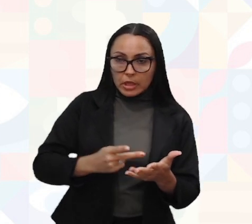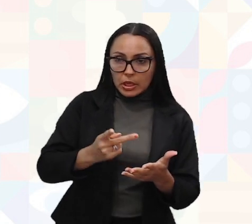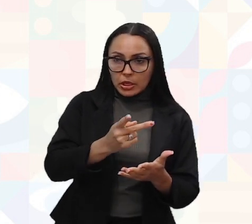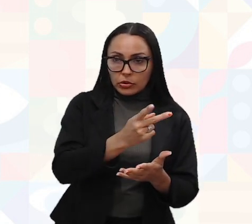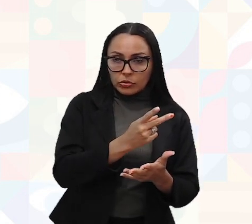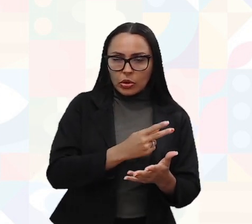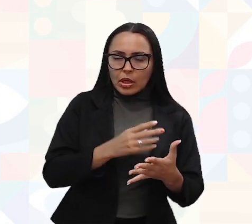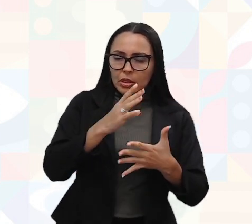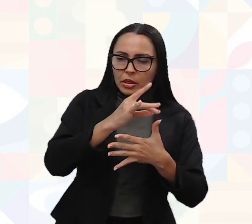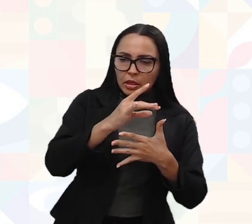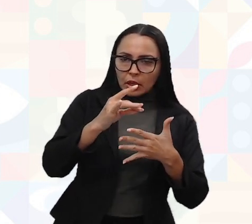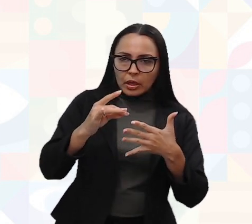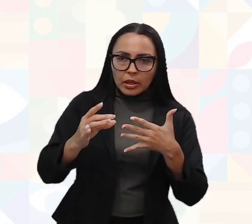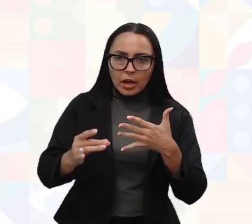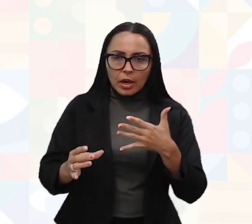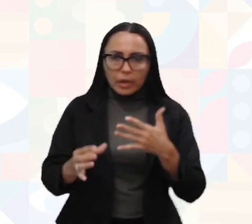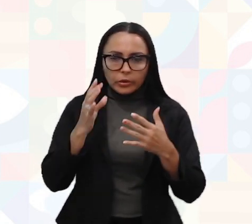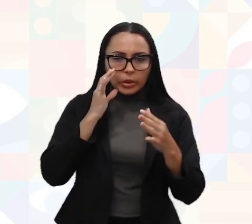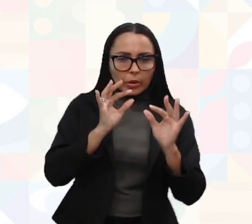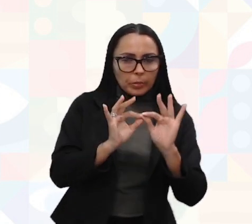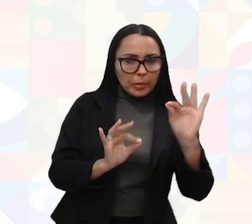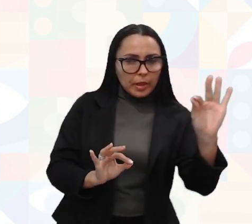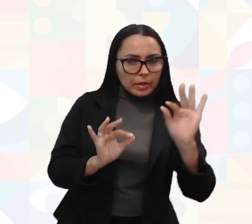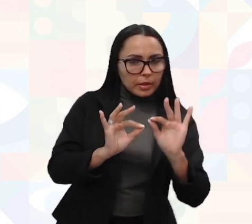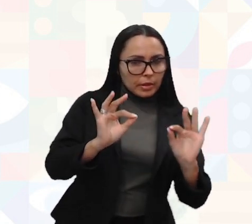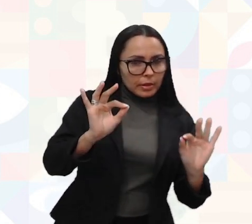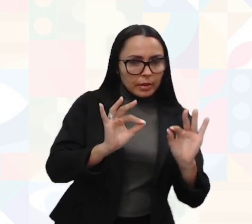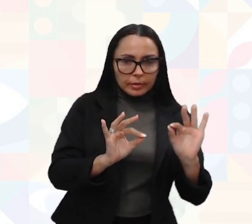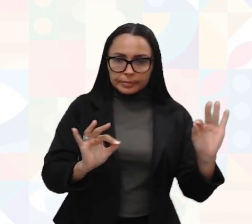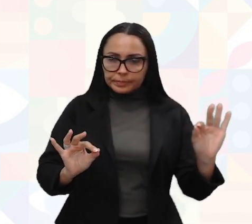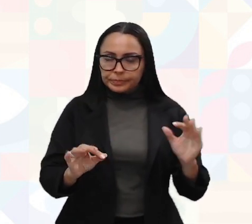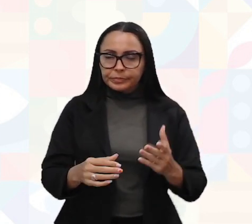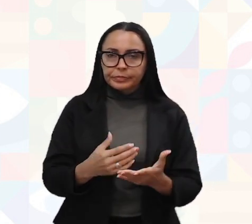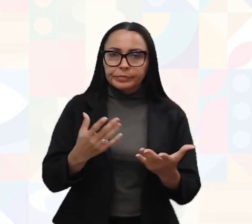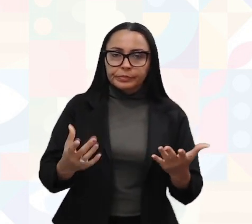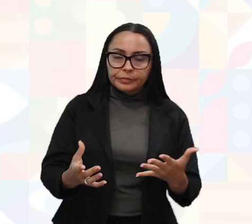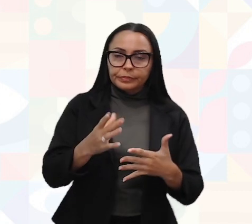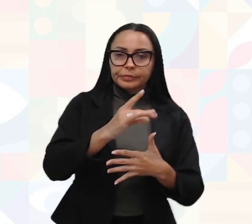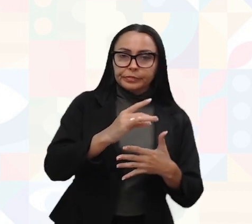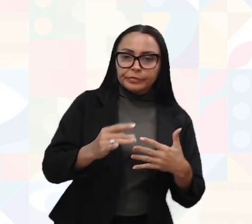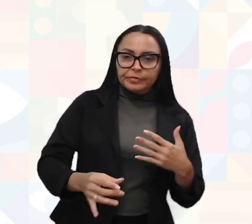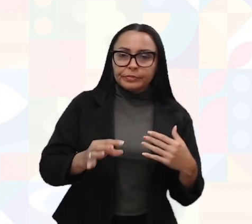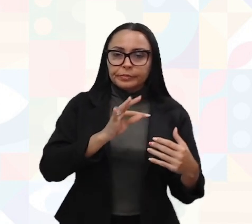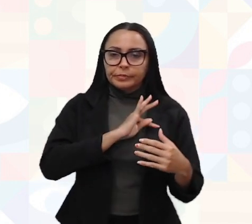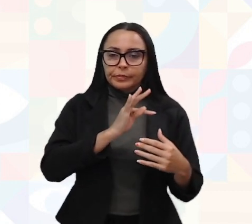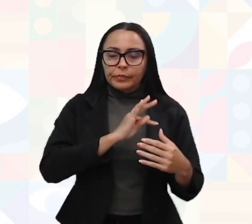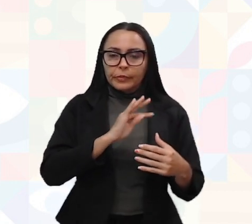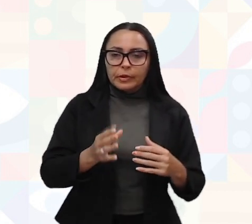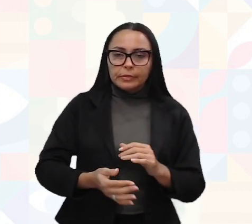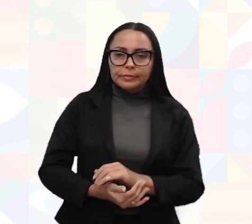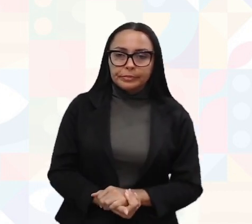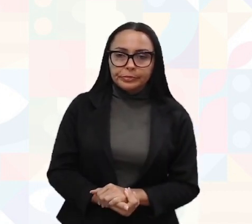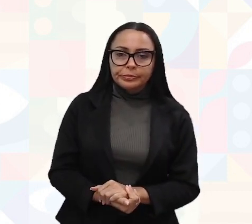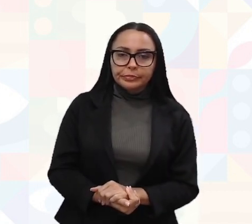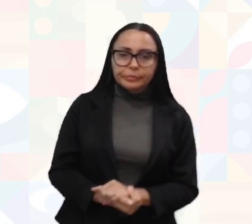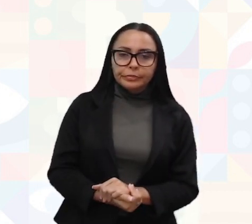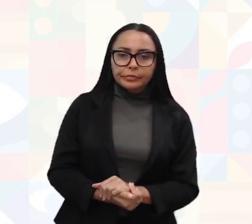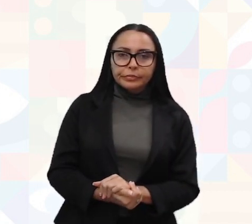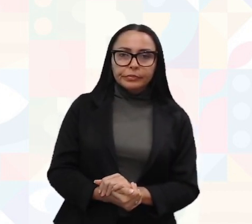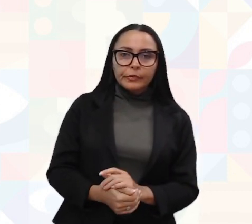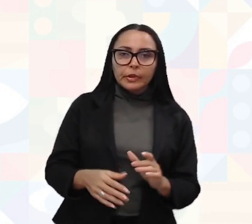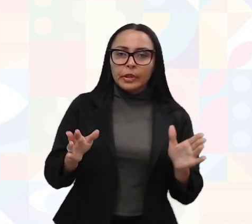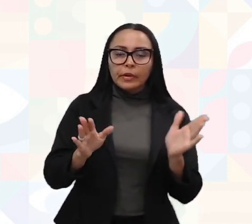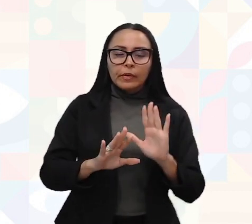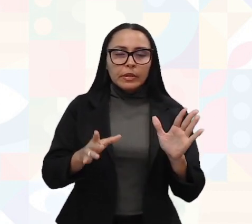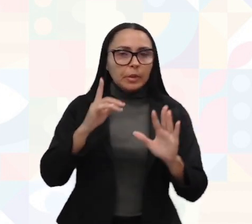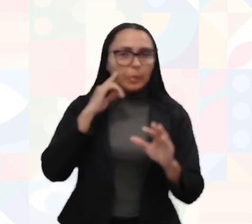detalhados, sob medida. Tudo que está voltado para detalhamento técnico, medidas precisas não vai fazer